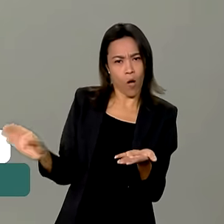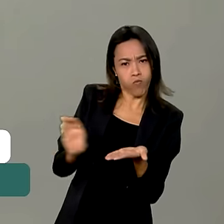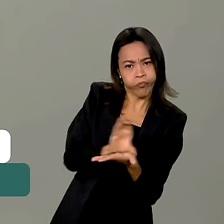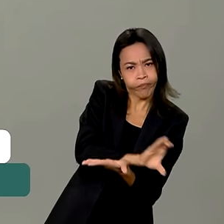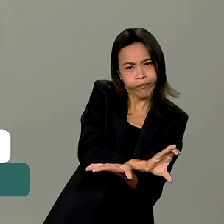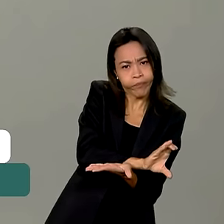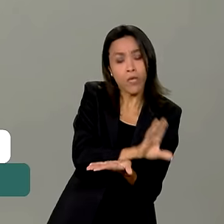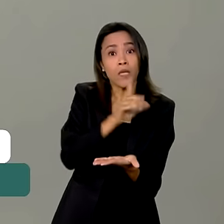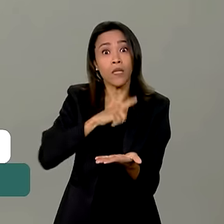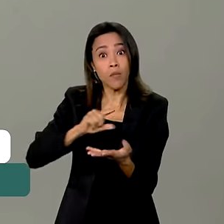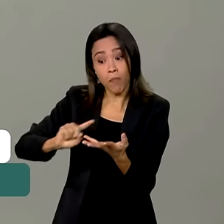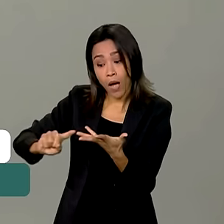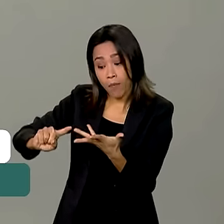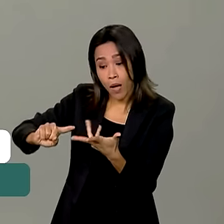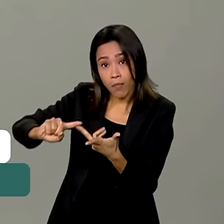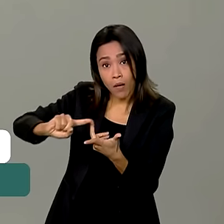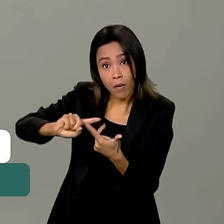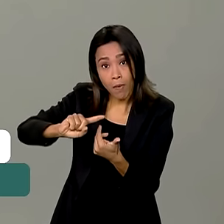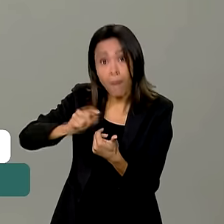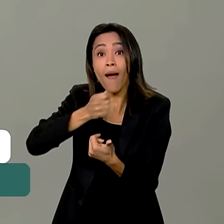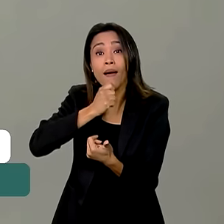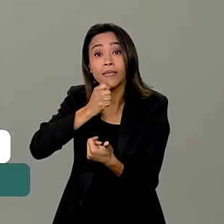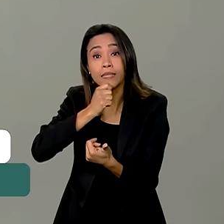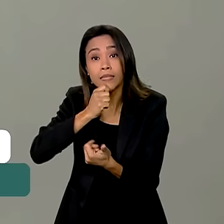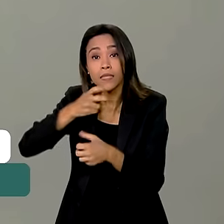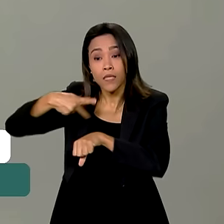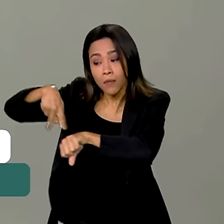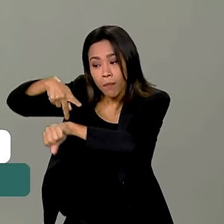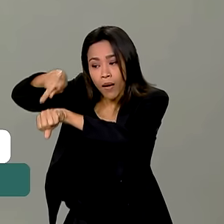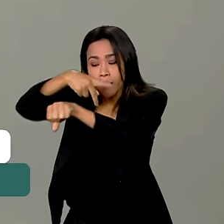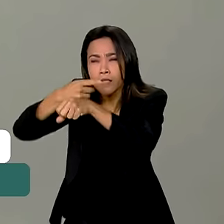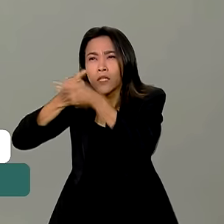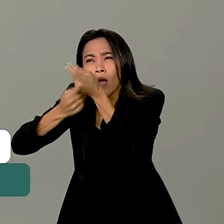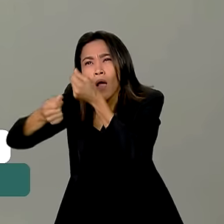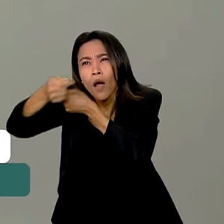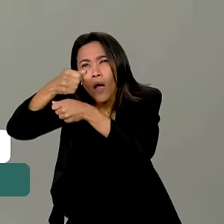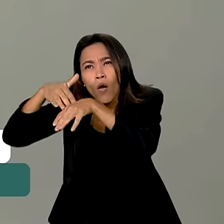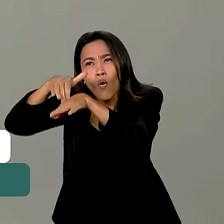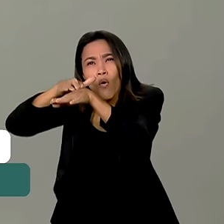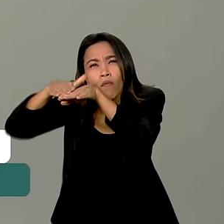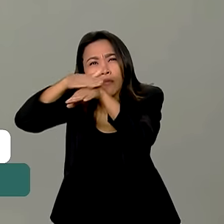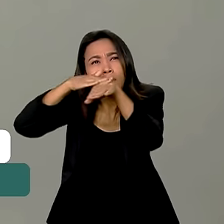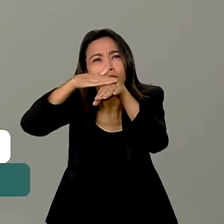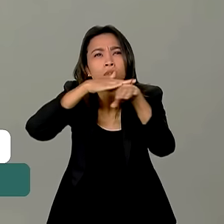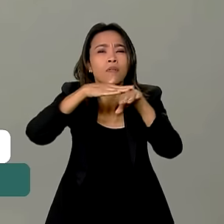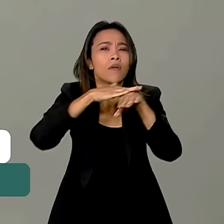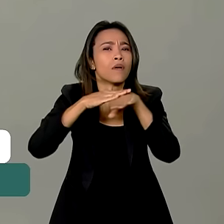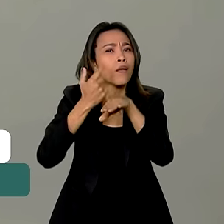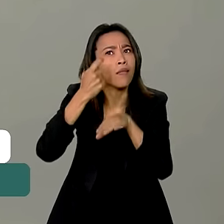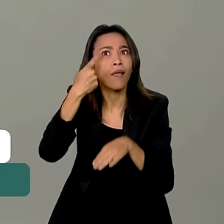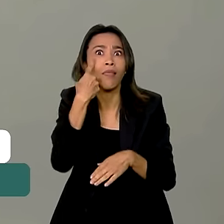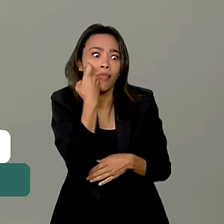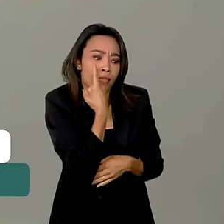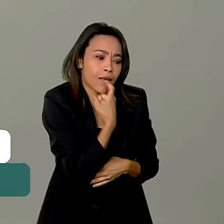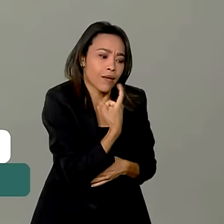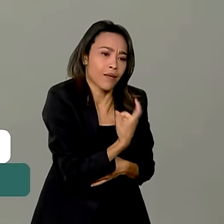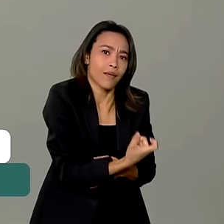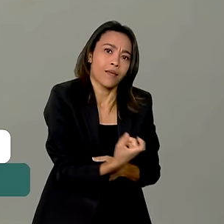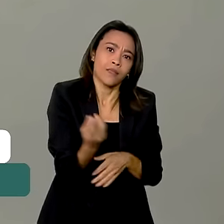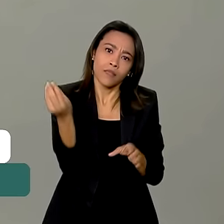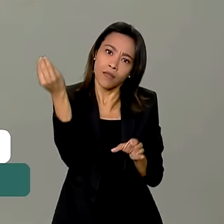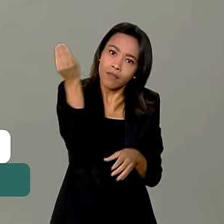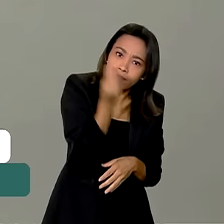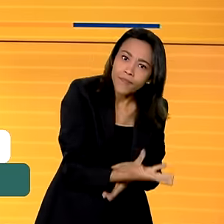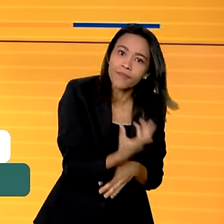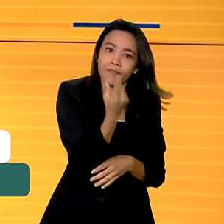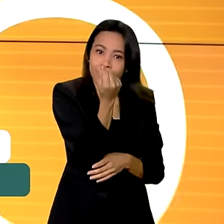conjunto de países em negociações interessados em ampliar as doações para